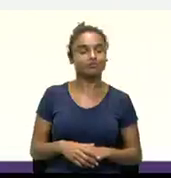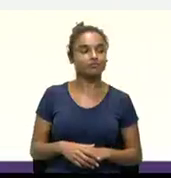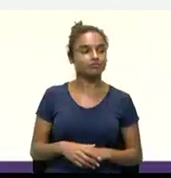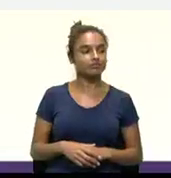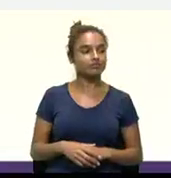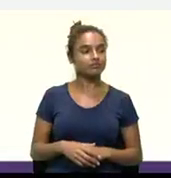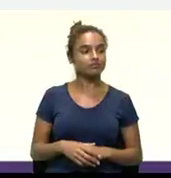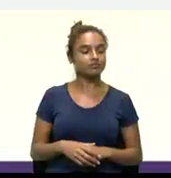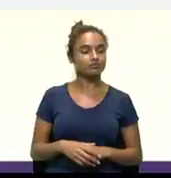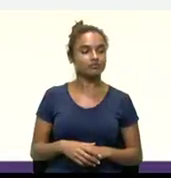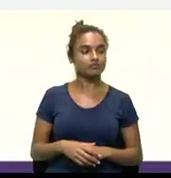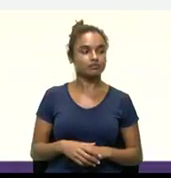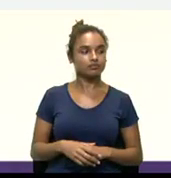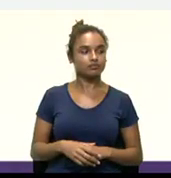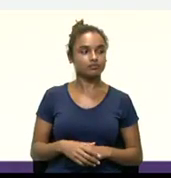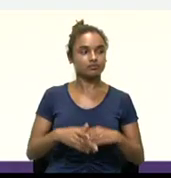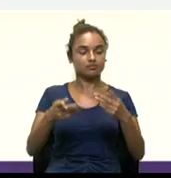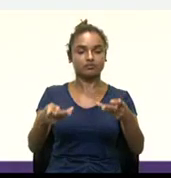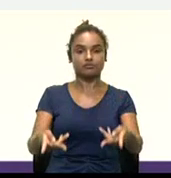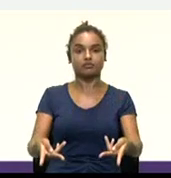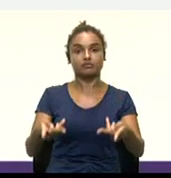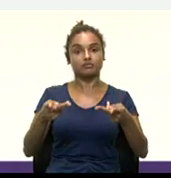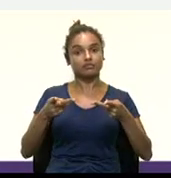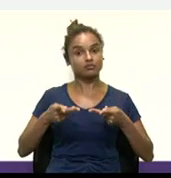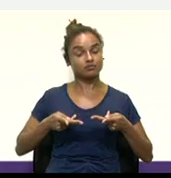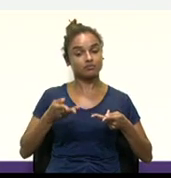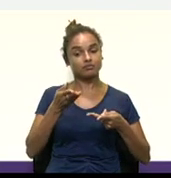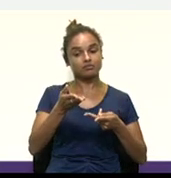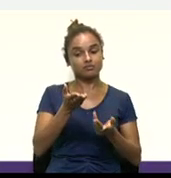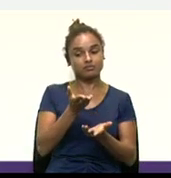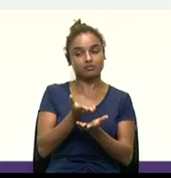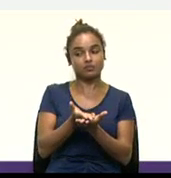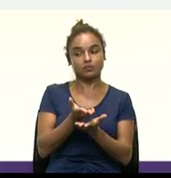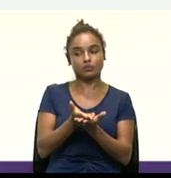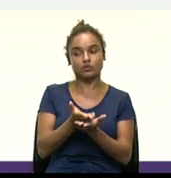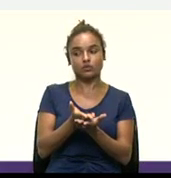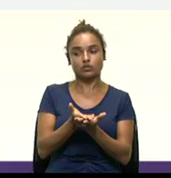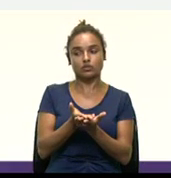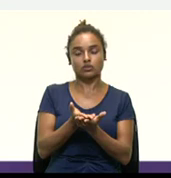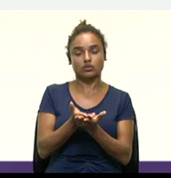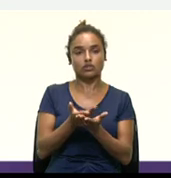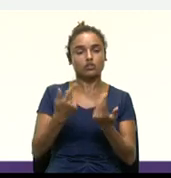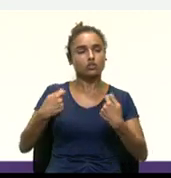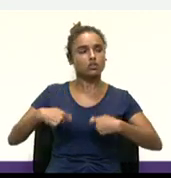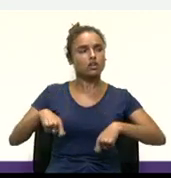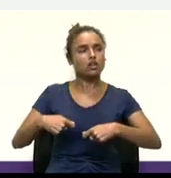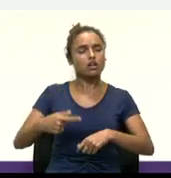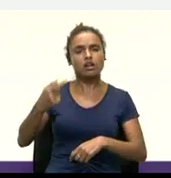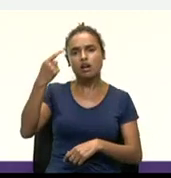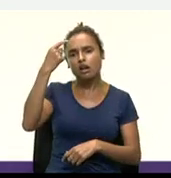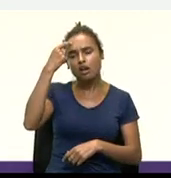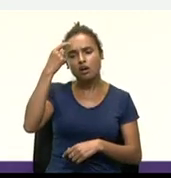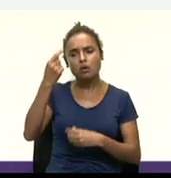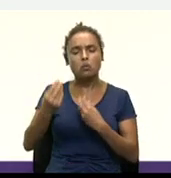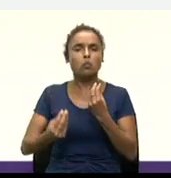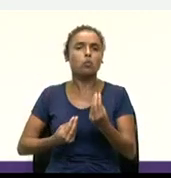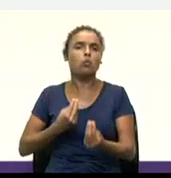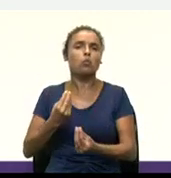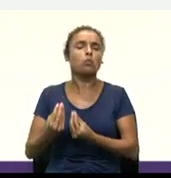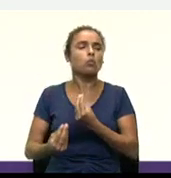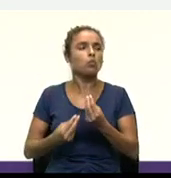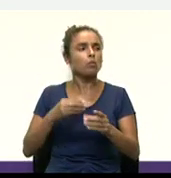já ao quadro, convite ao estudo, a gente precisa pensar nos